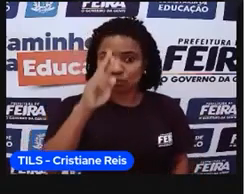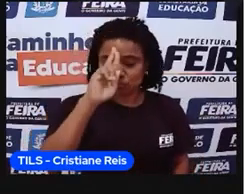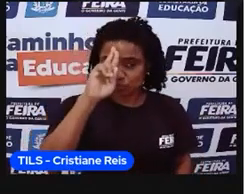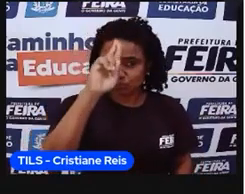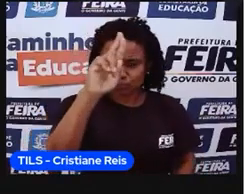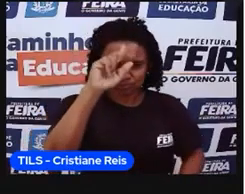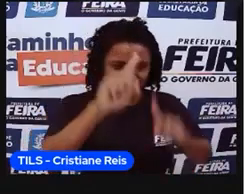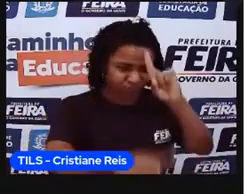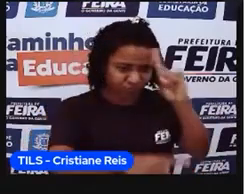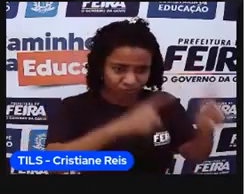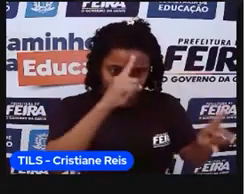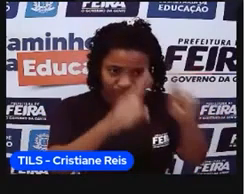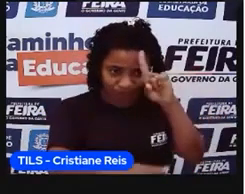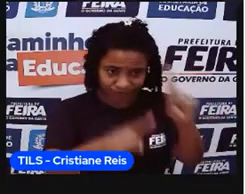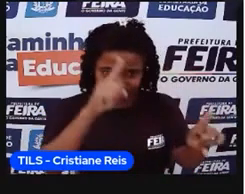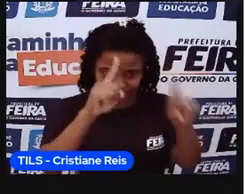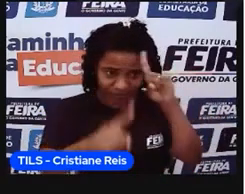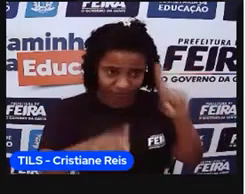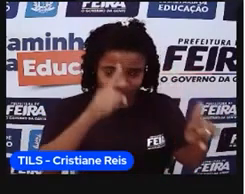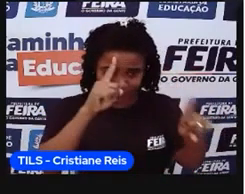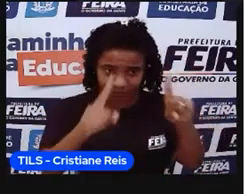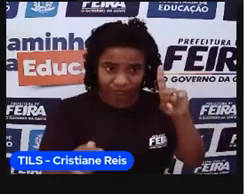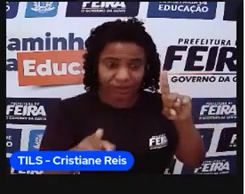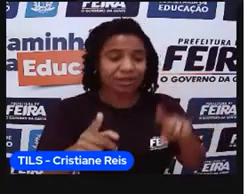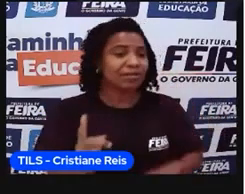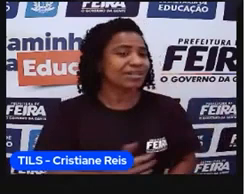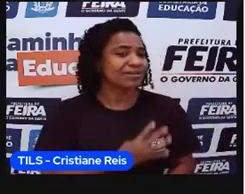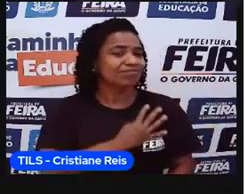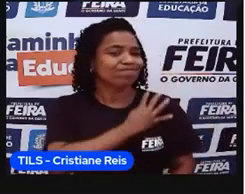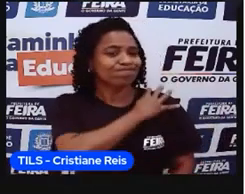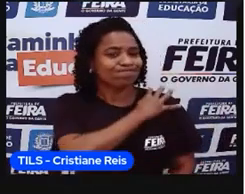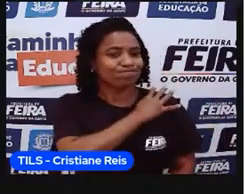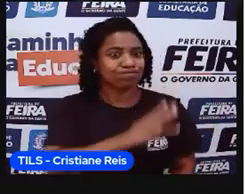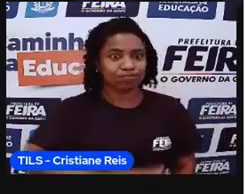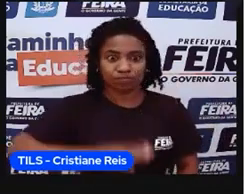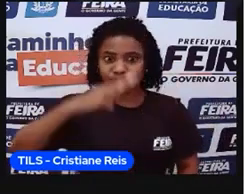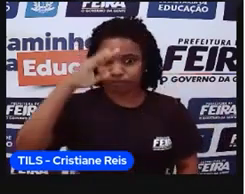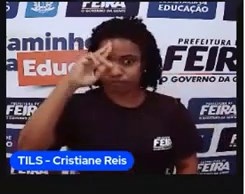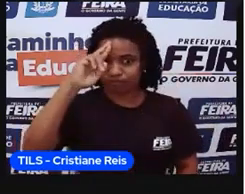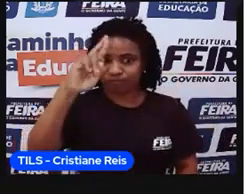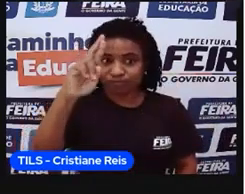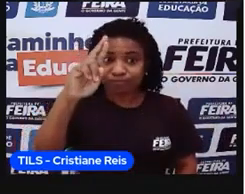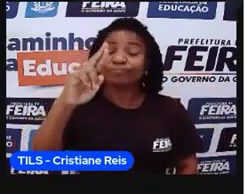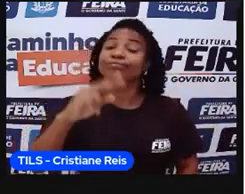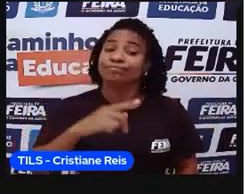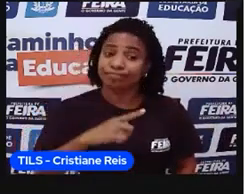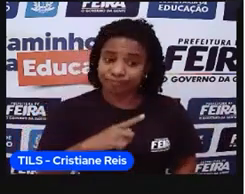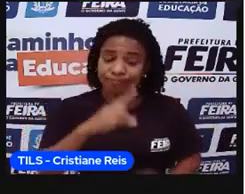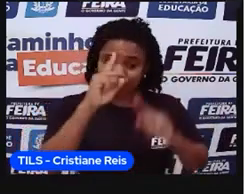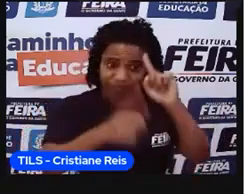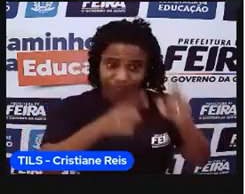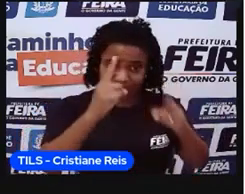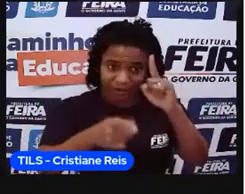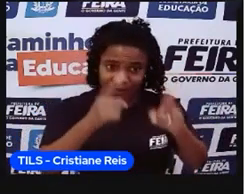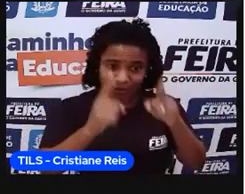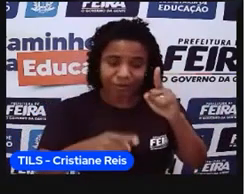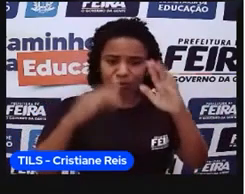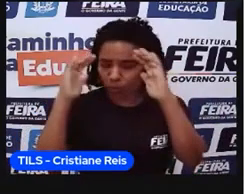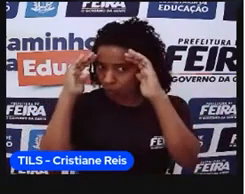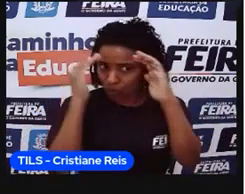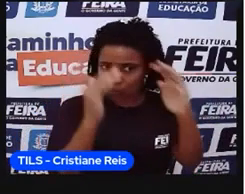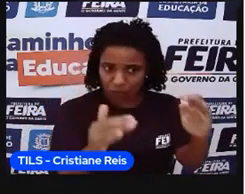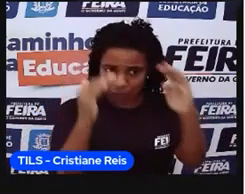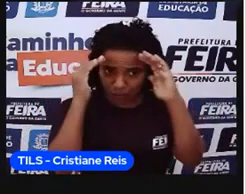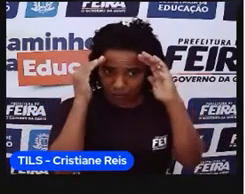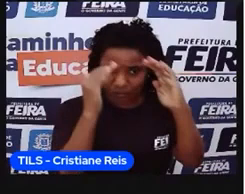eles que mandavam, eram eles até no processo mesmo de escolha, alguma coisa assim. Tudo tinha que ir segundo a